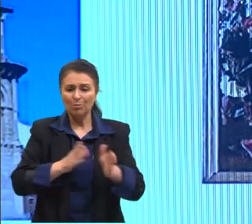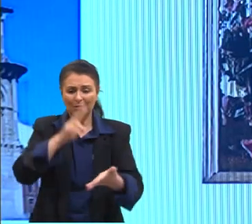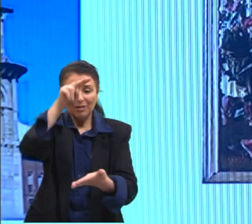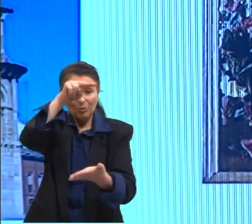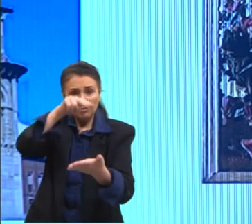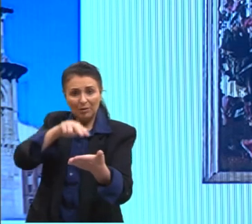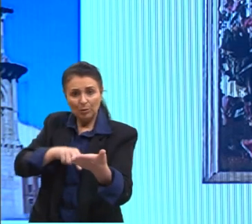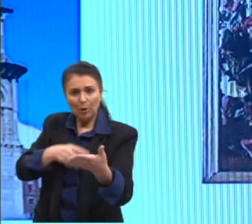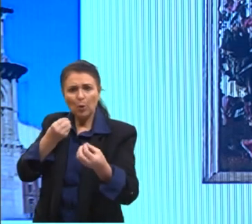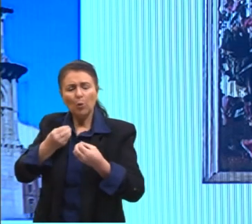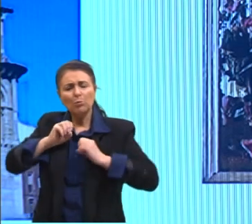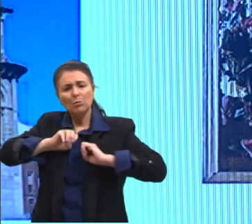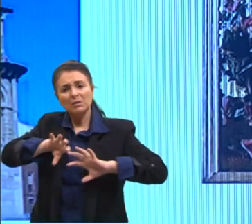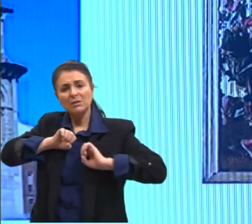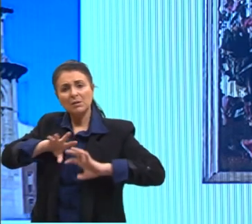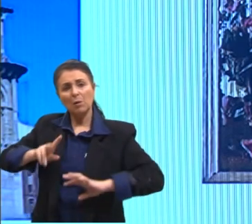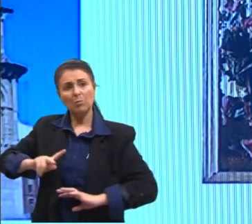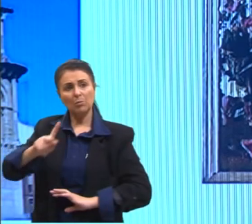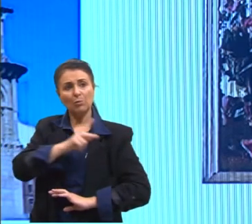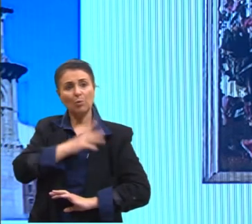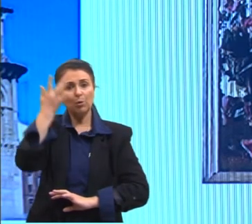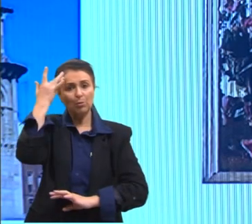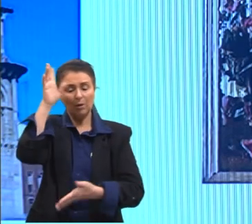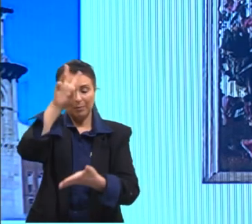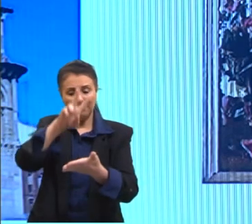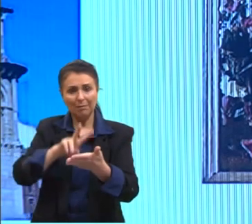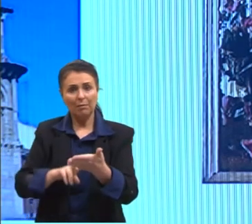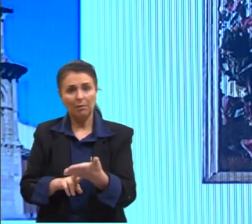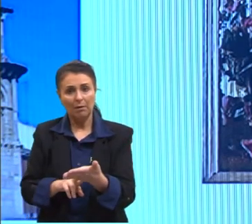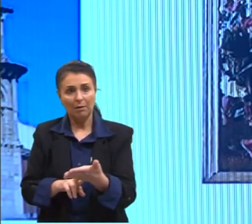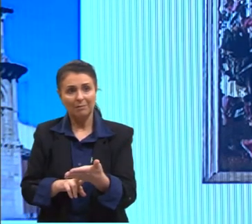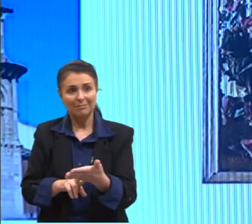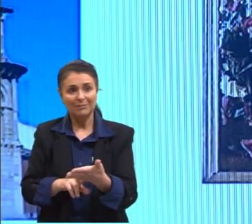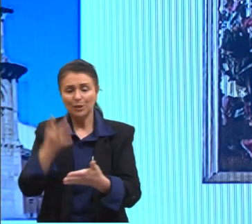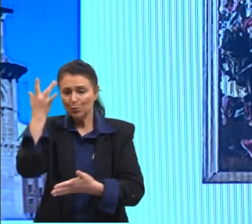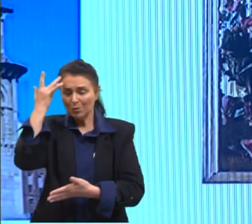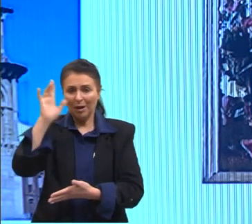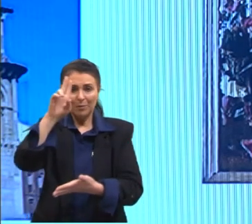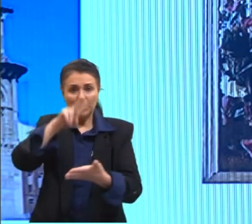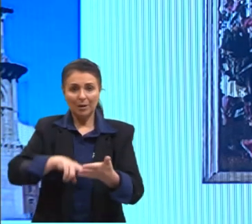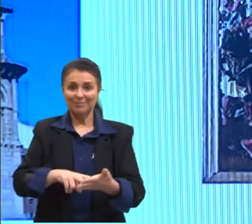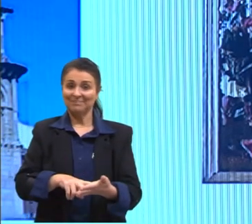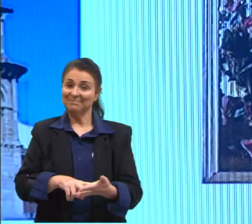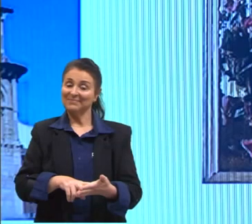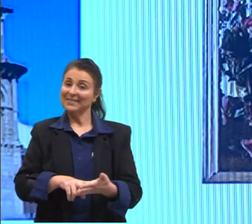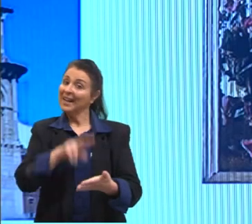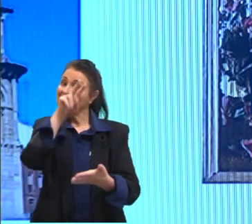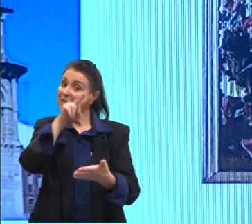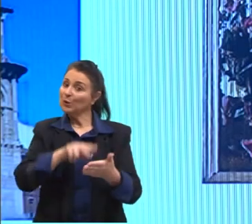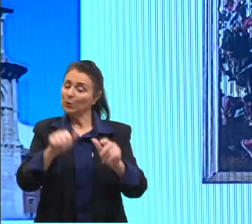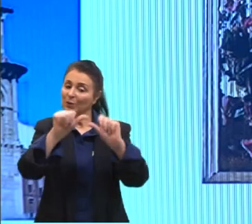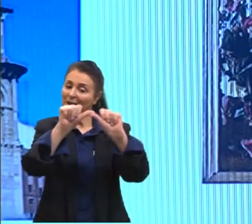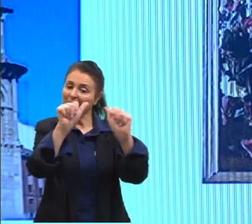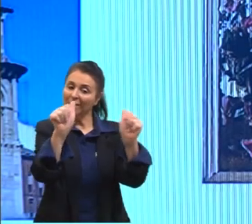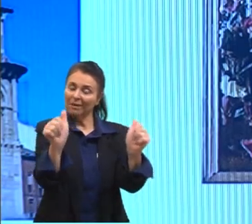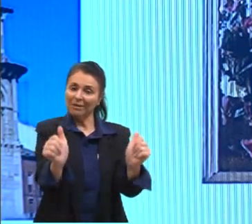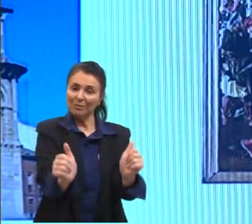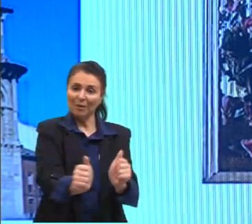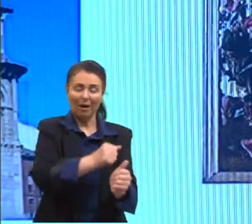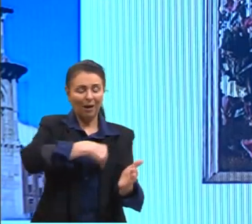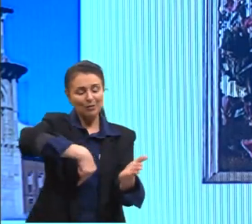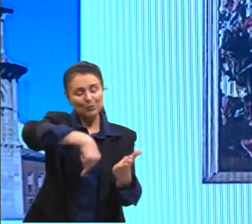educar uma população que não sabe ler, que não vai ler a Bíblia? Através das imagens, através de pintura,